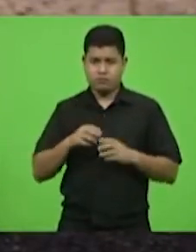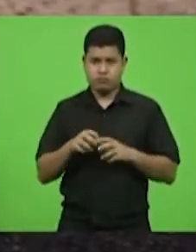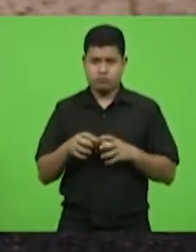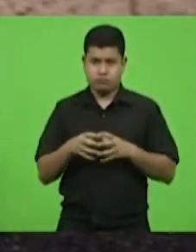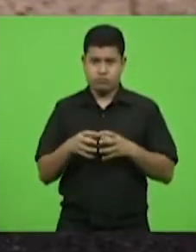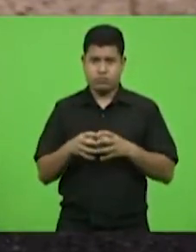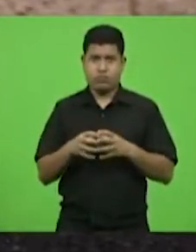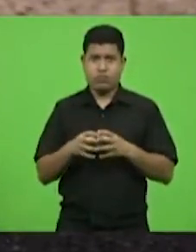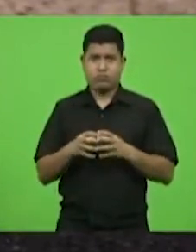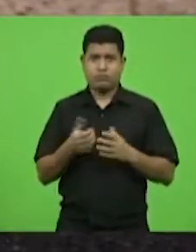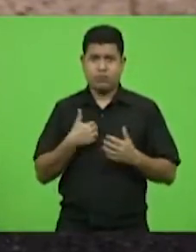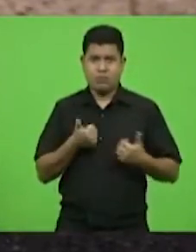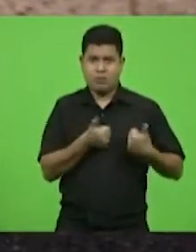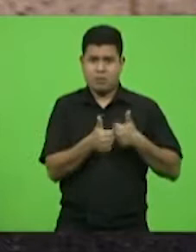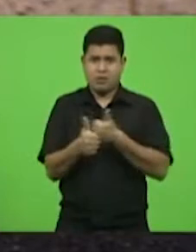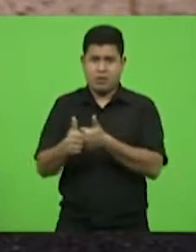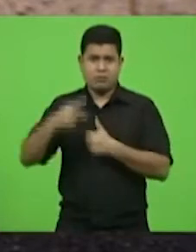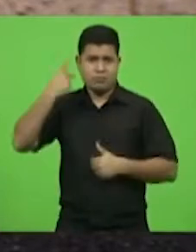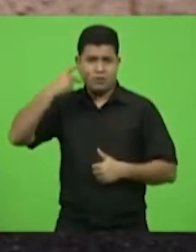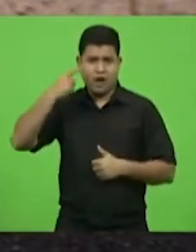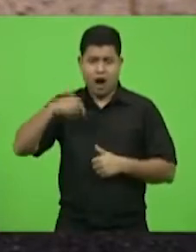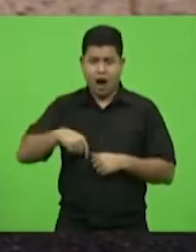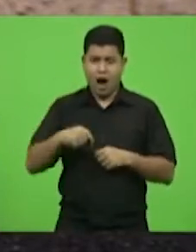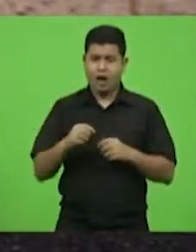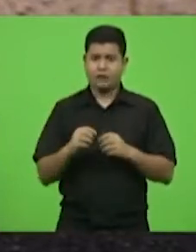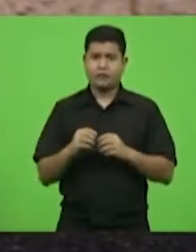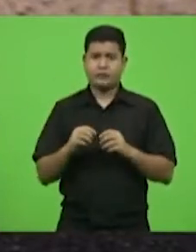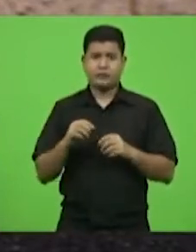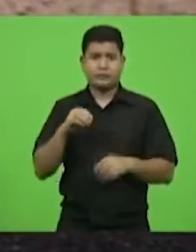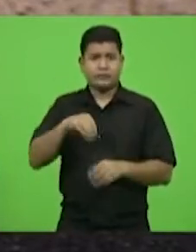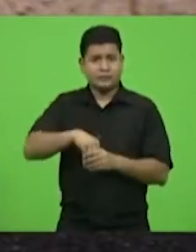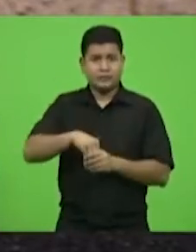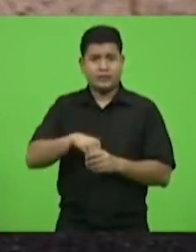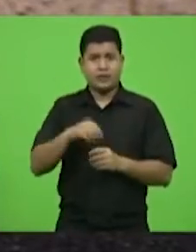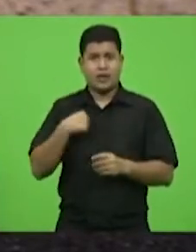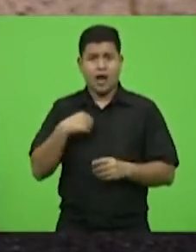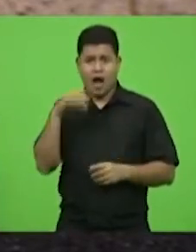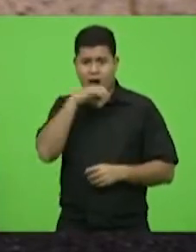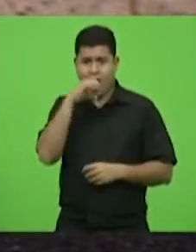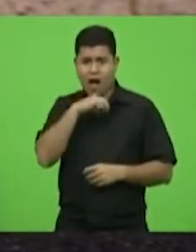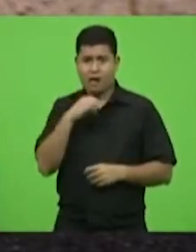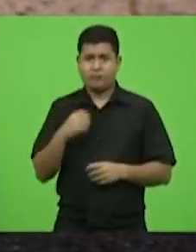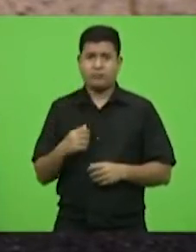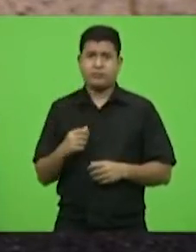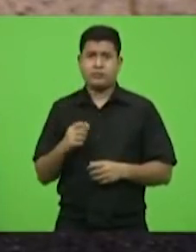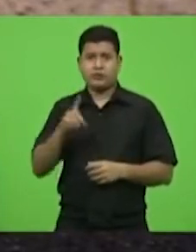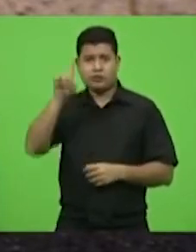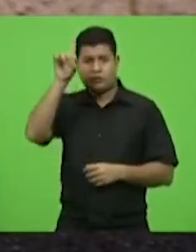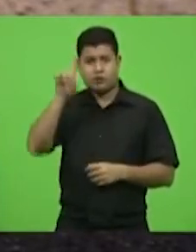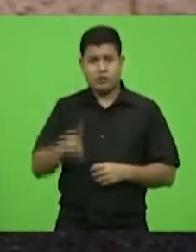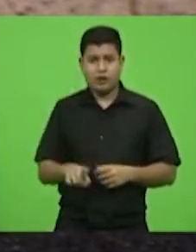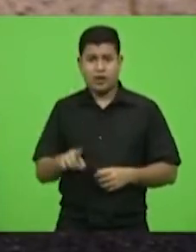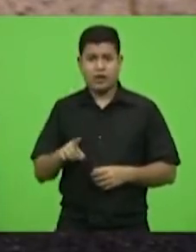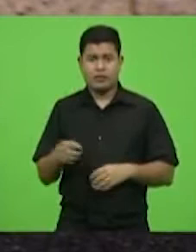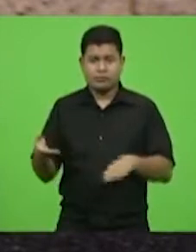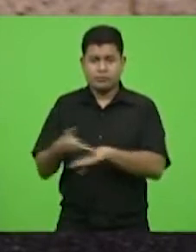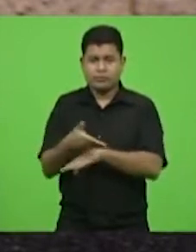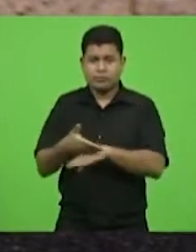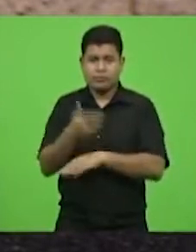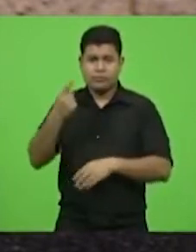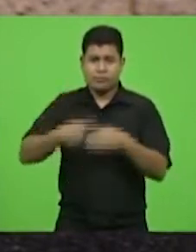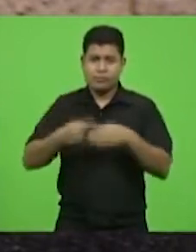perseguida politicamente aqui dentro, tentando nos ceifar o direito de participar das comissões, um direito